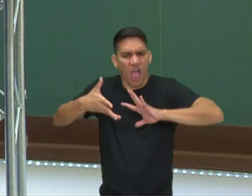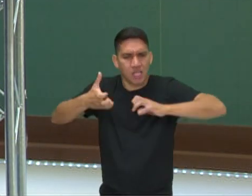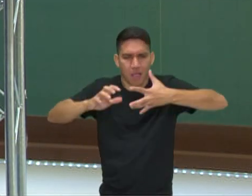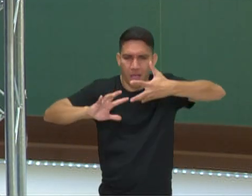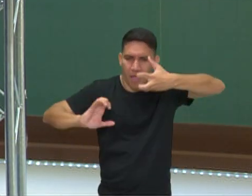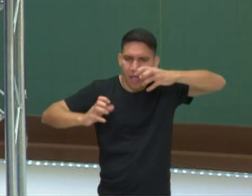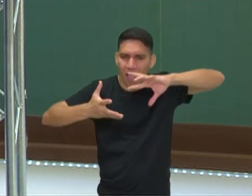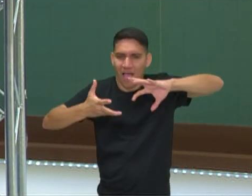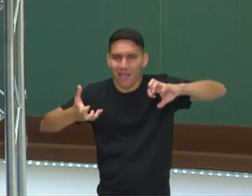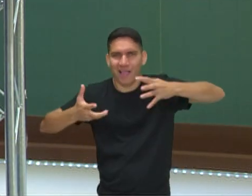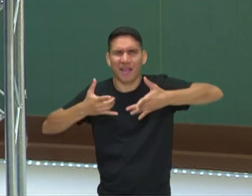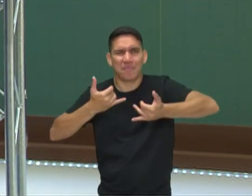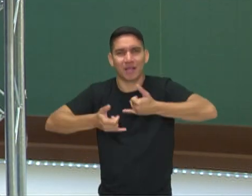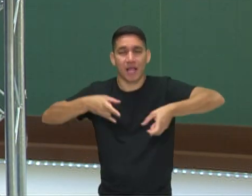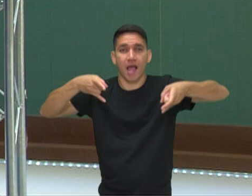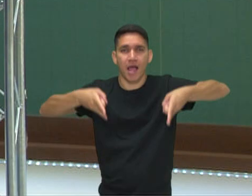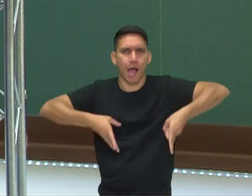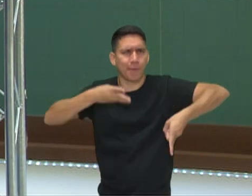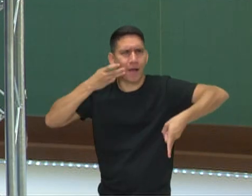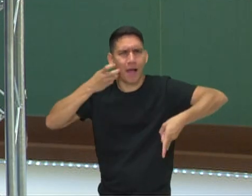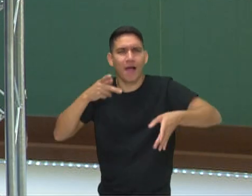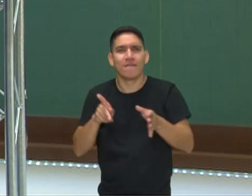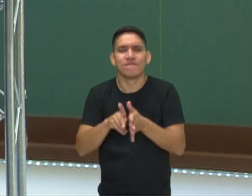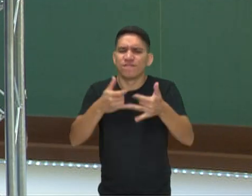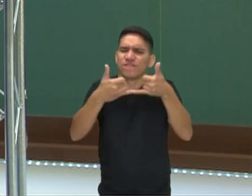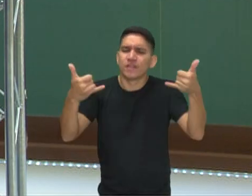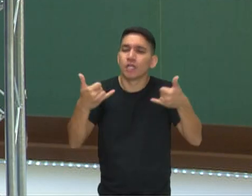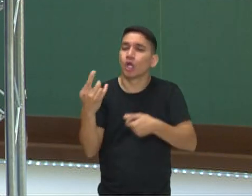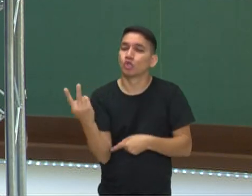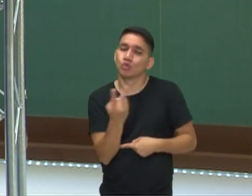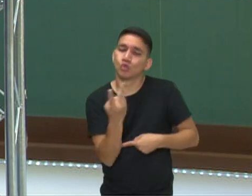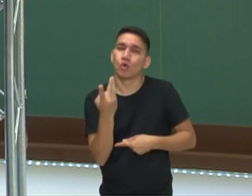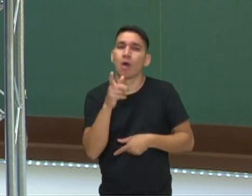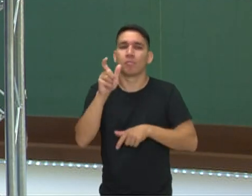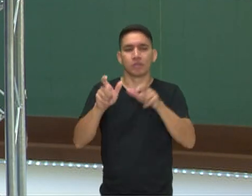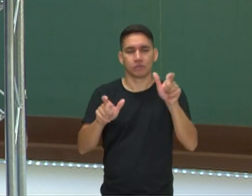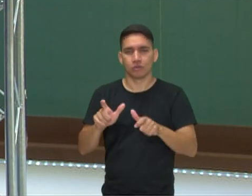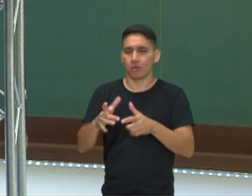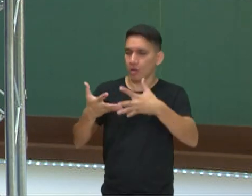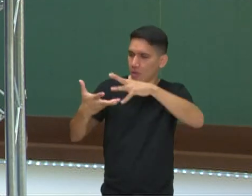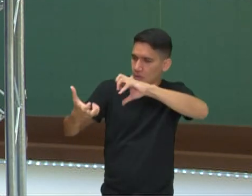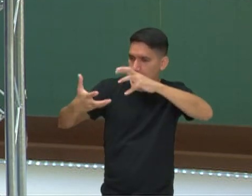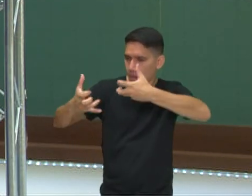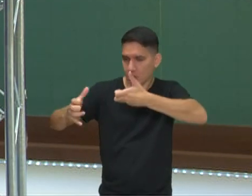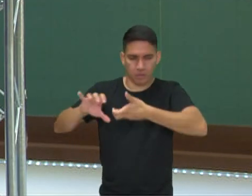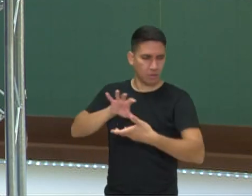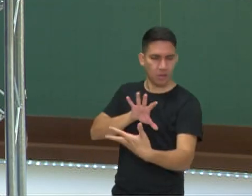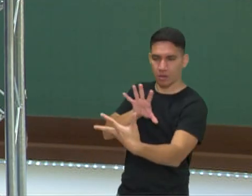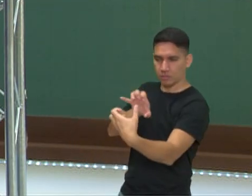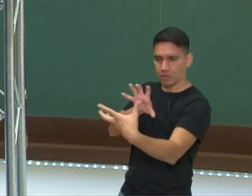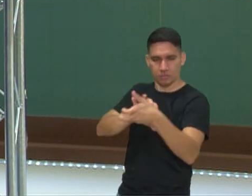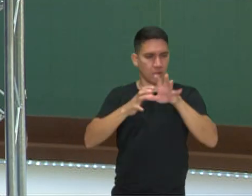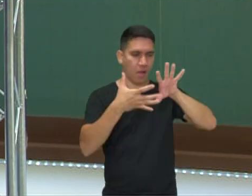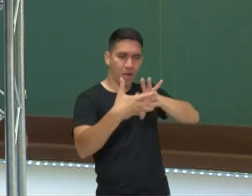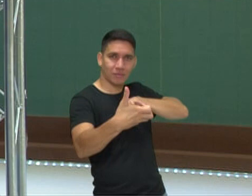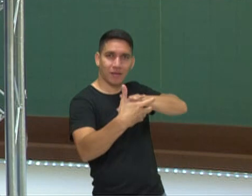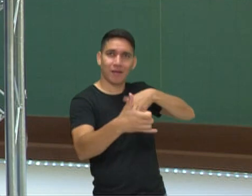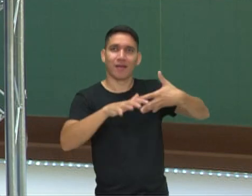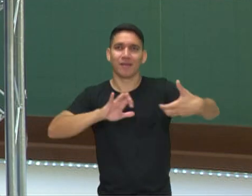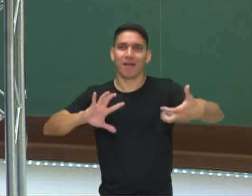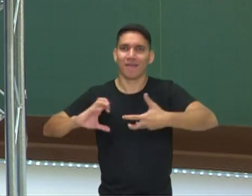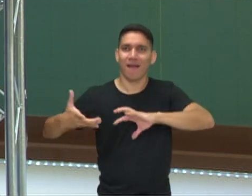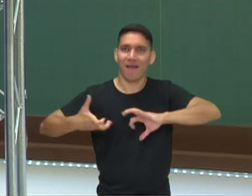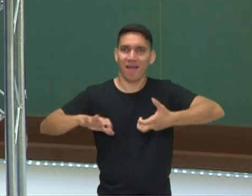É uma brincadeira feita com fios, né? Que você vai fazendo em dupla, passando da mão de um para o outro. Esses fios fazendo várias